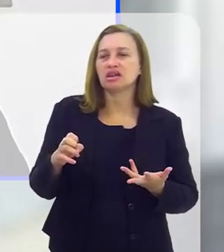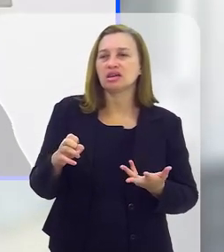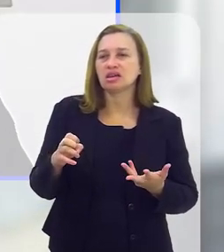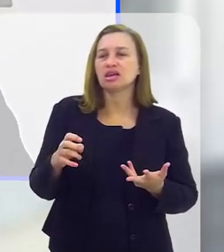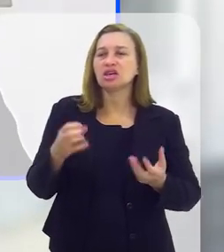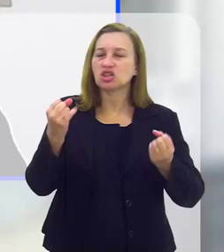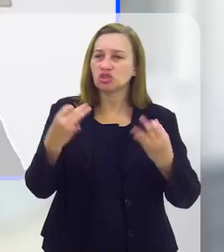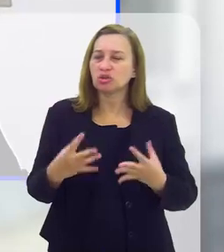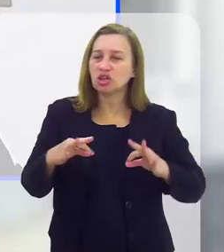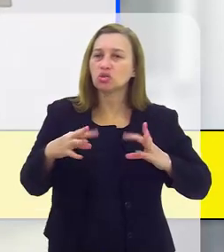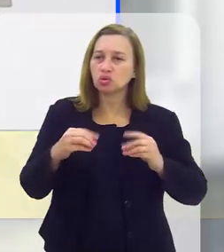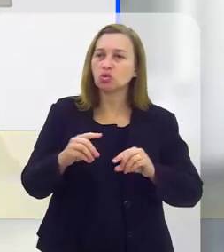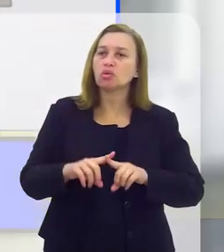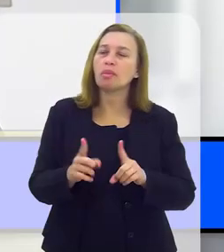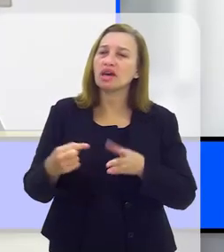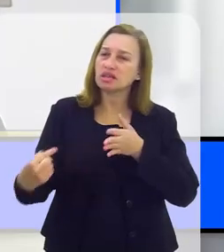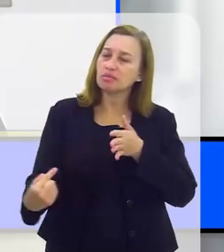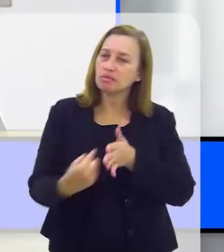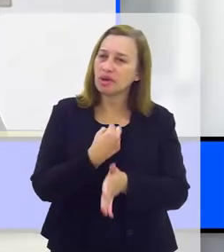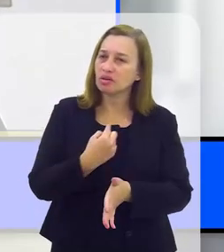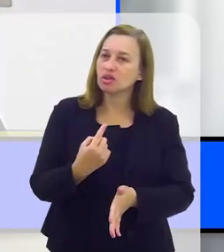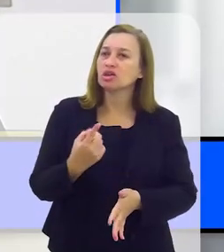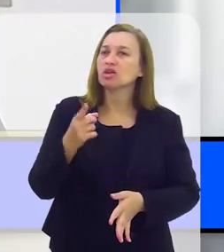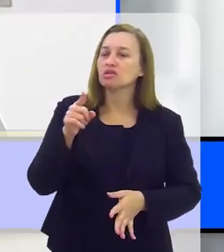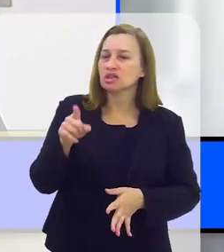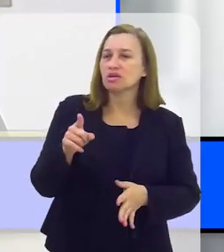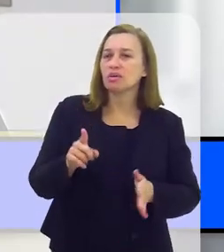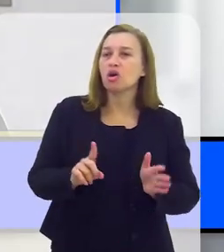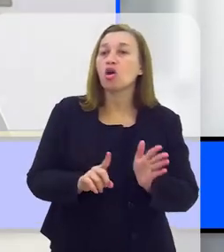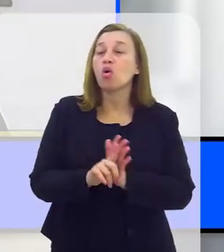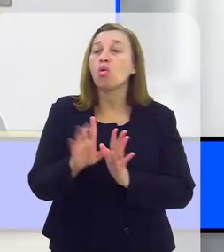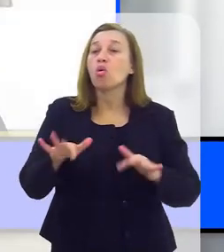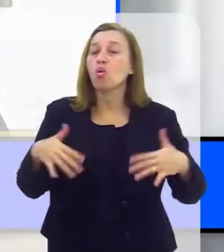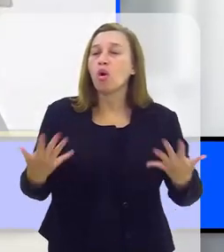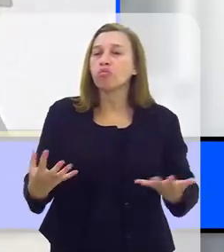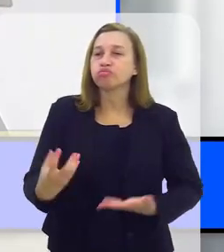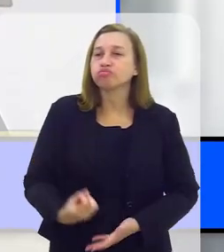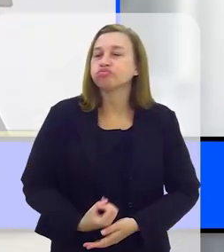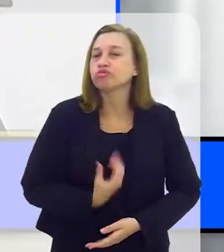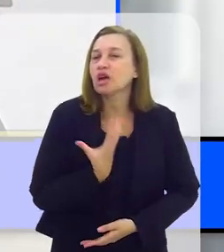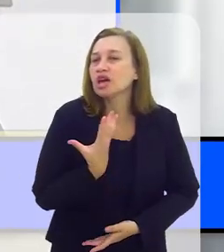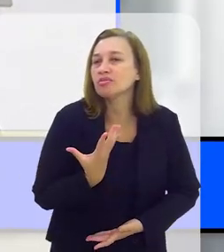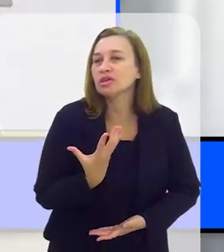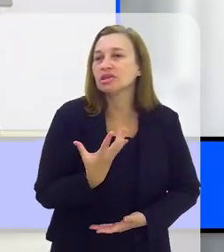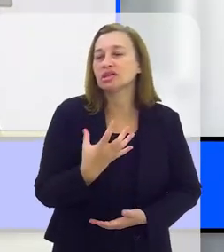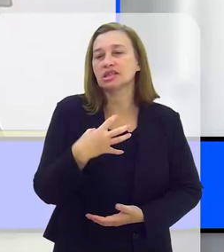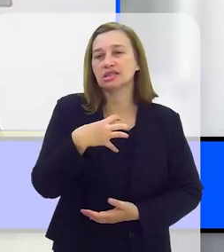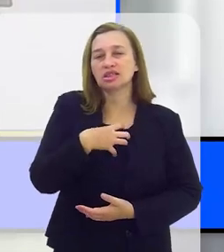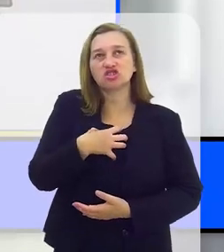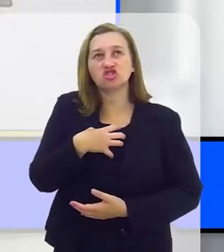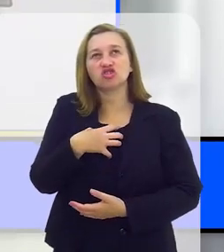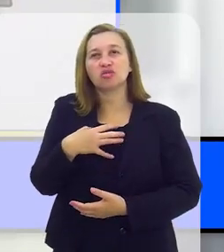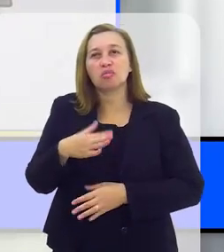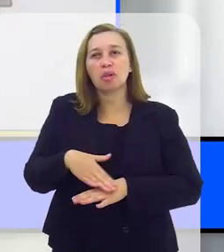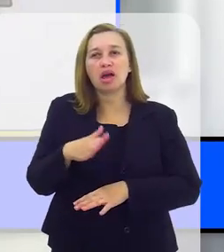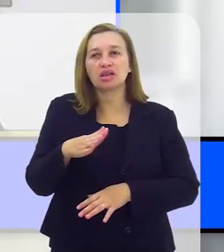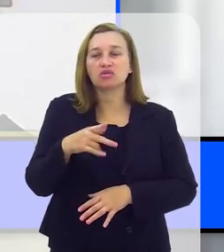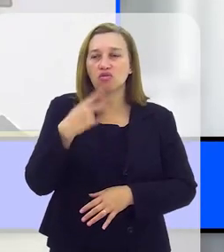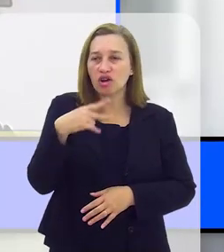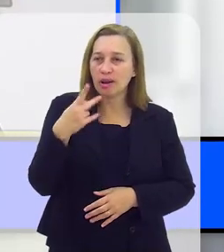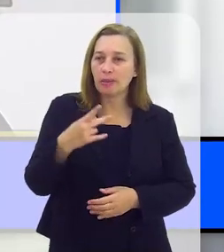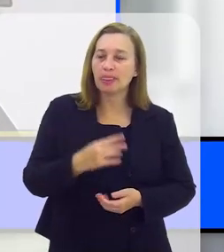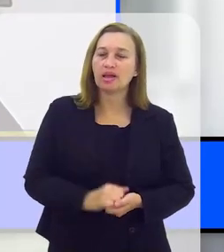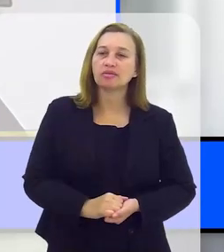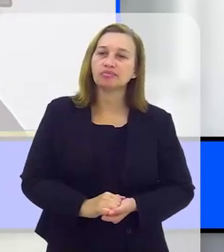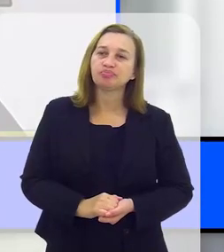sua pergunta anterior, você me perguntou qual o poema que mais me tocou. E eu vou te